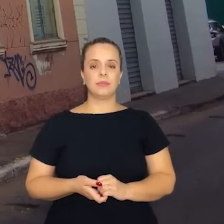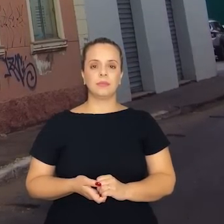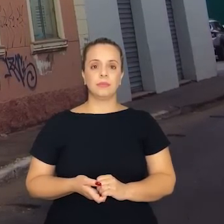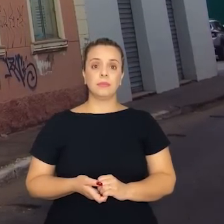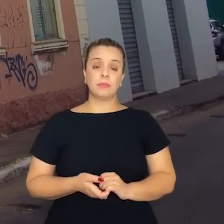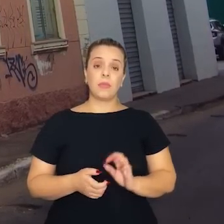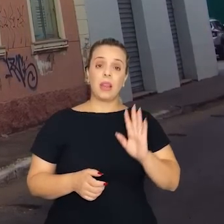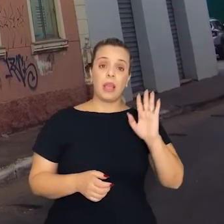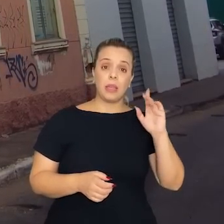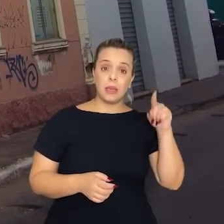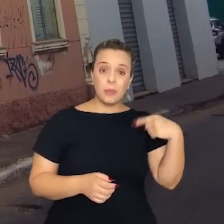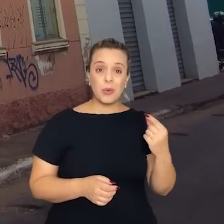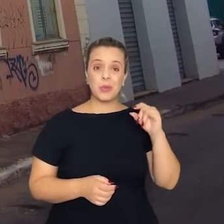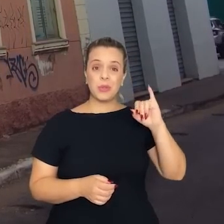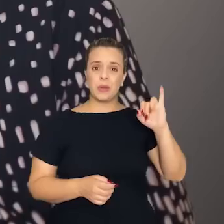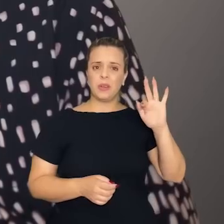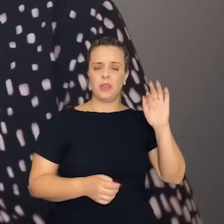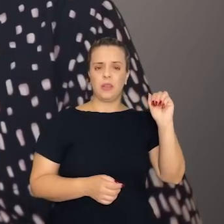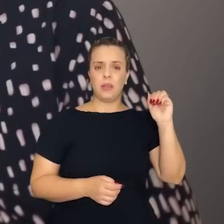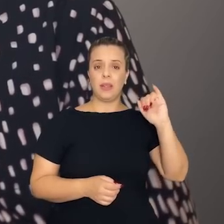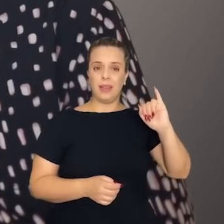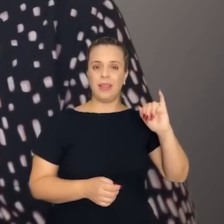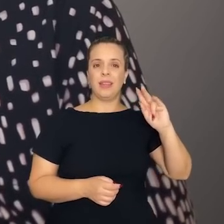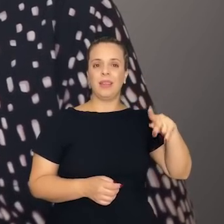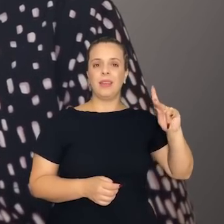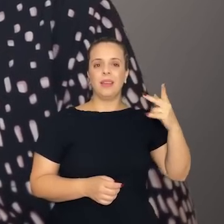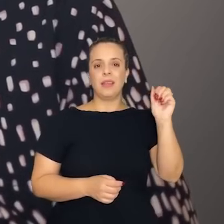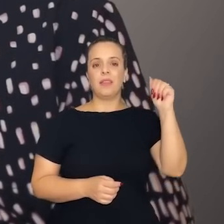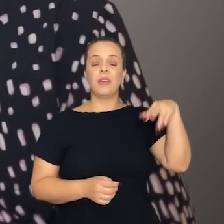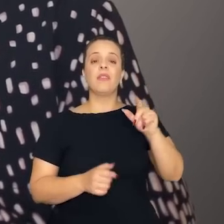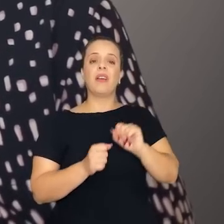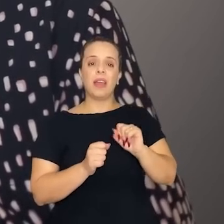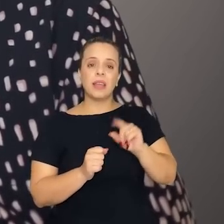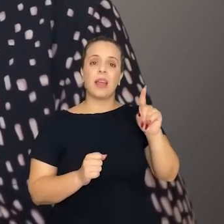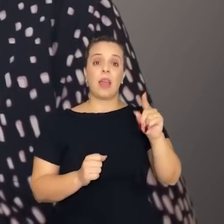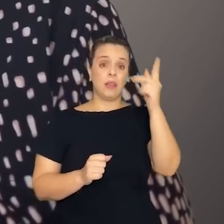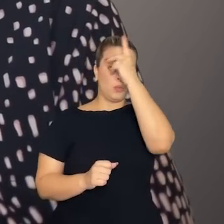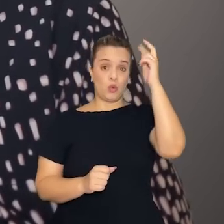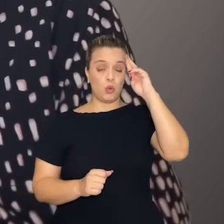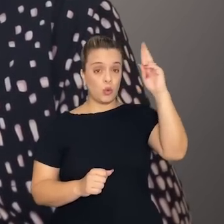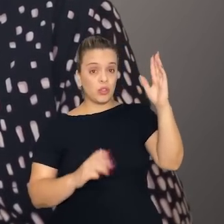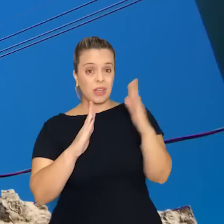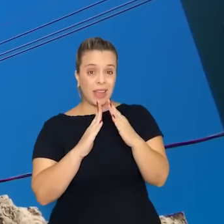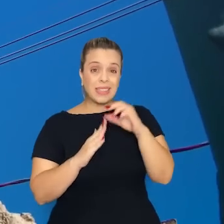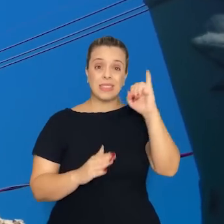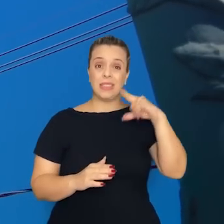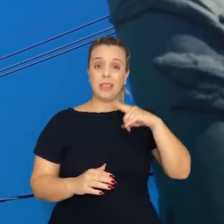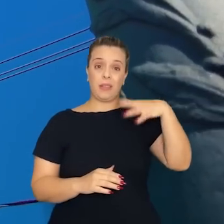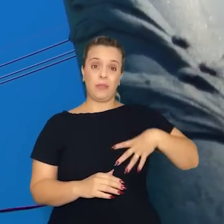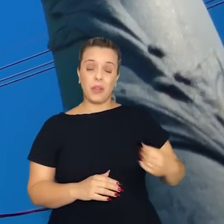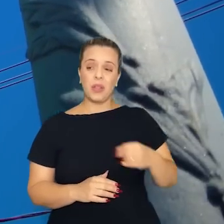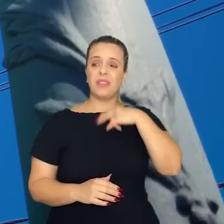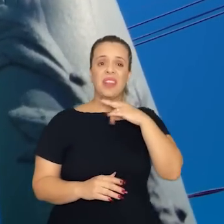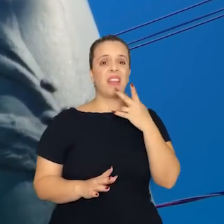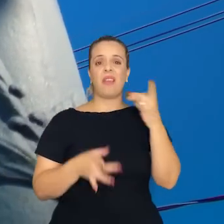Aí, quando o IPHAN vem com muita severidade, o que os proprietários fazem? Principalmente, quando tem muitos herdeiros. Eles